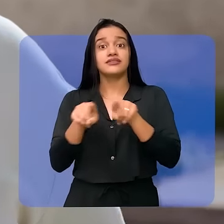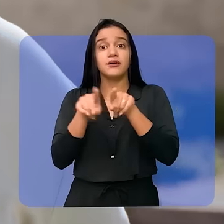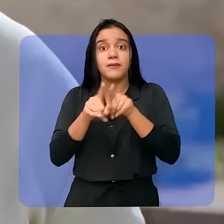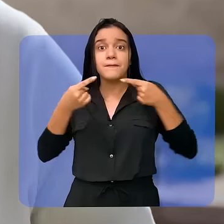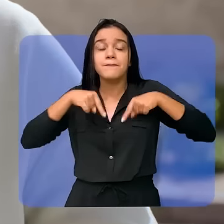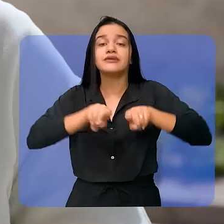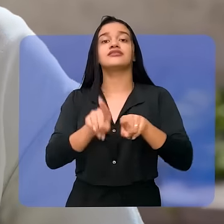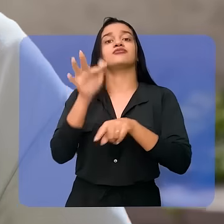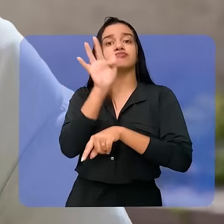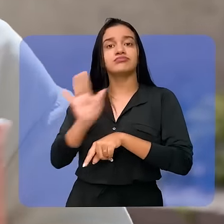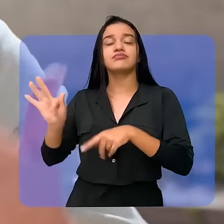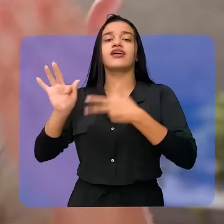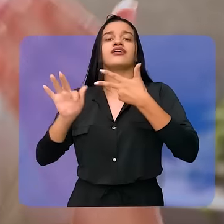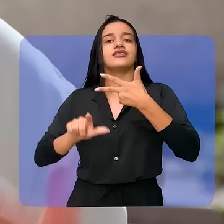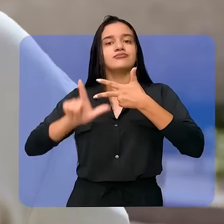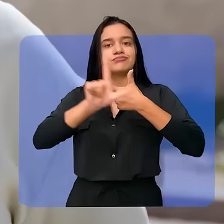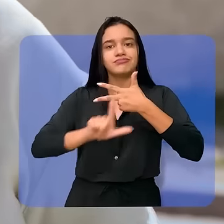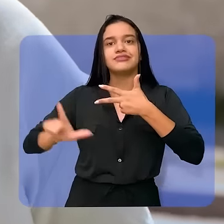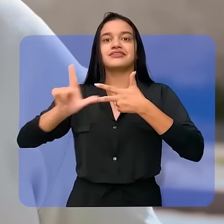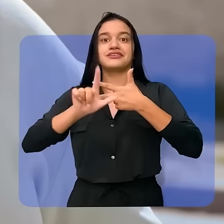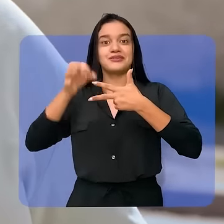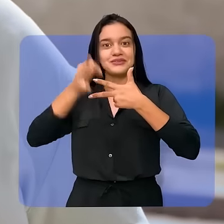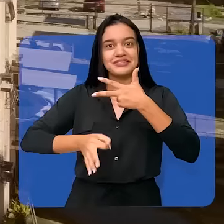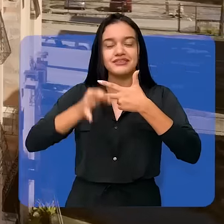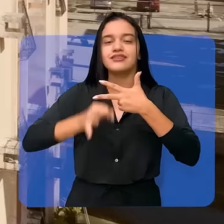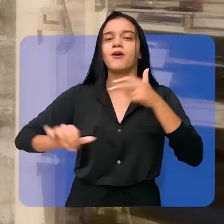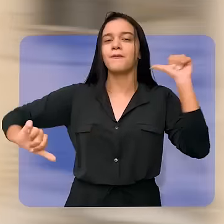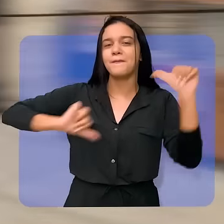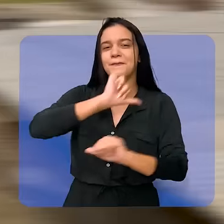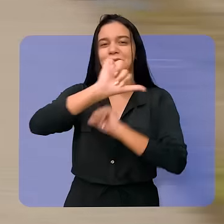judiciário e o legislativo, viabilizou essa mudança.